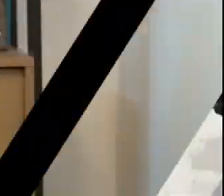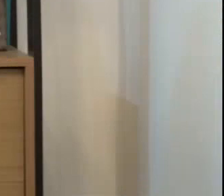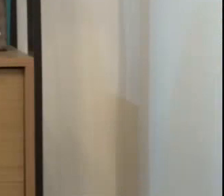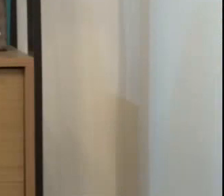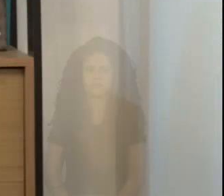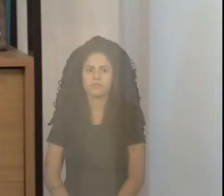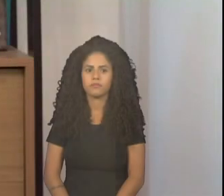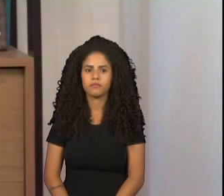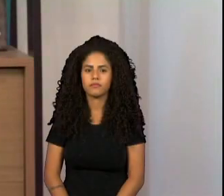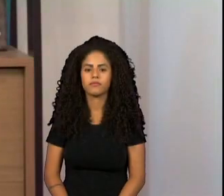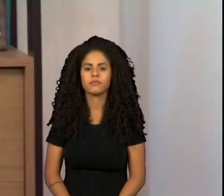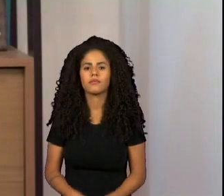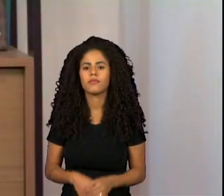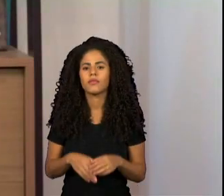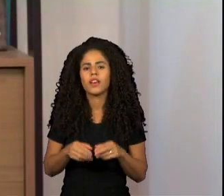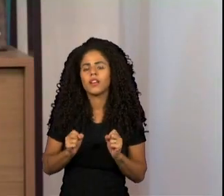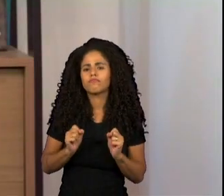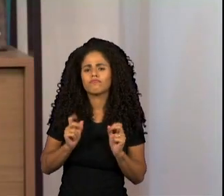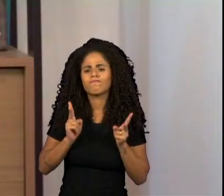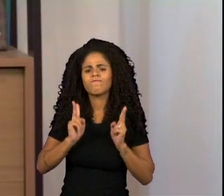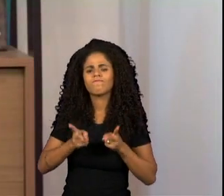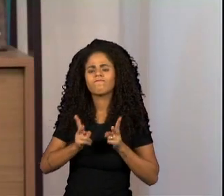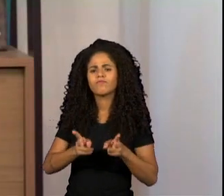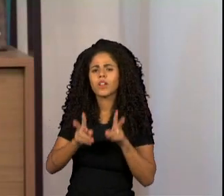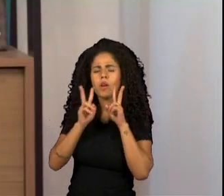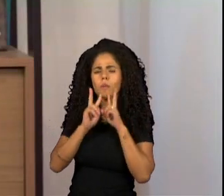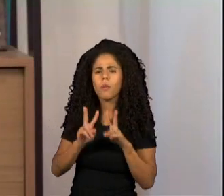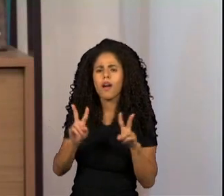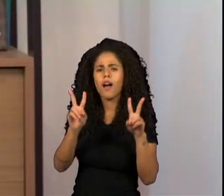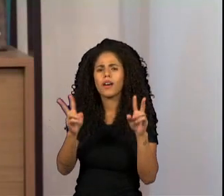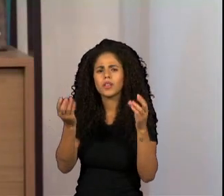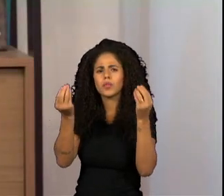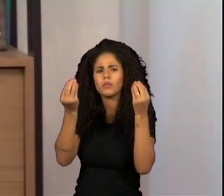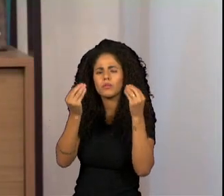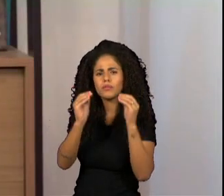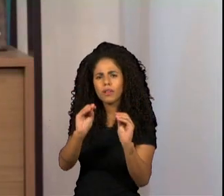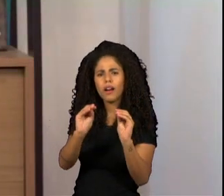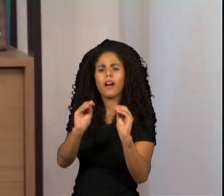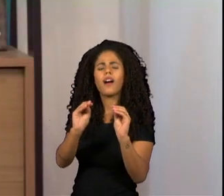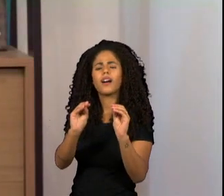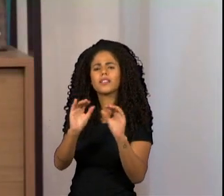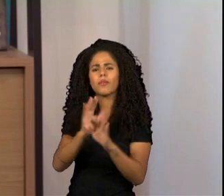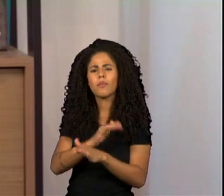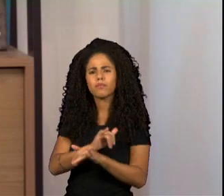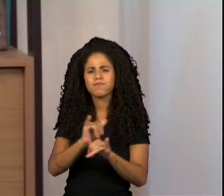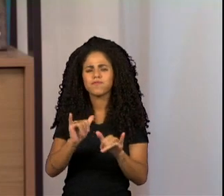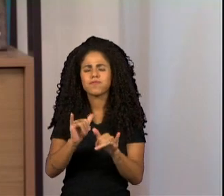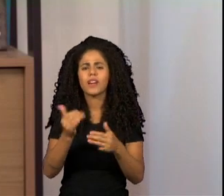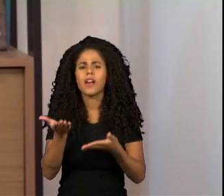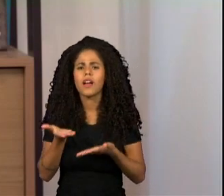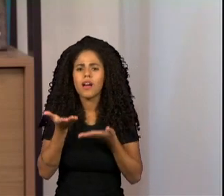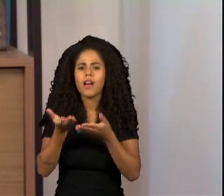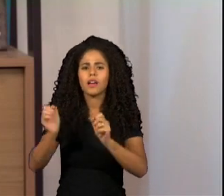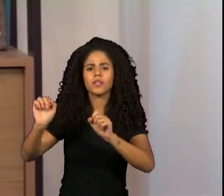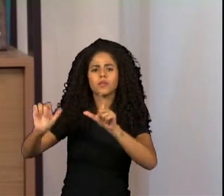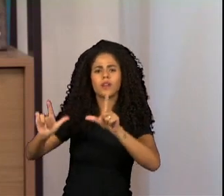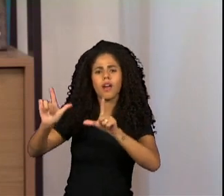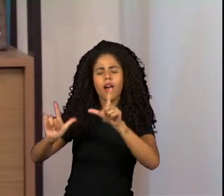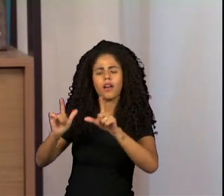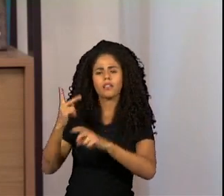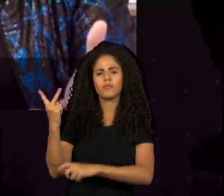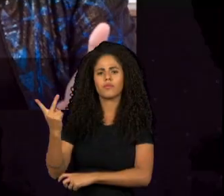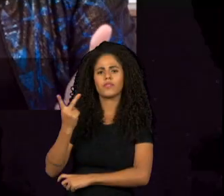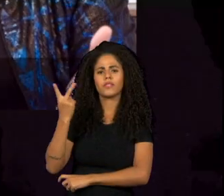Eu sempre tinha uma visão da publicidade, das campanhas na televisão, que não iam muito de acordo com os meus valores.